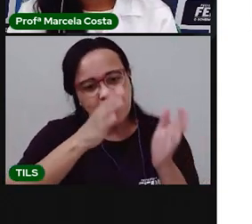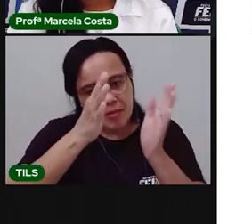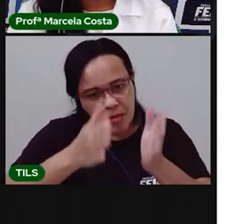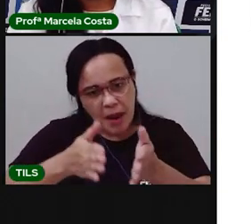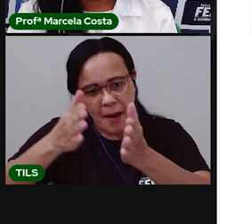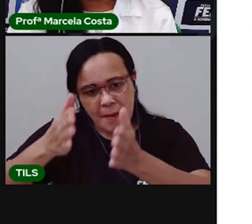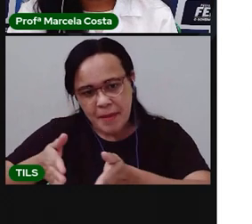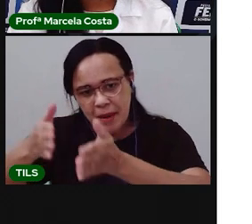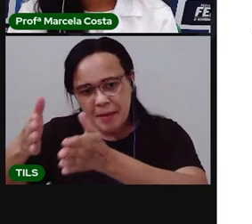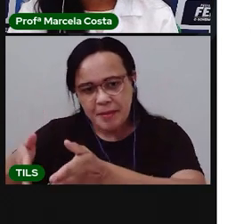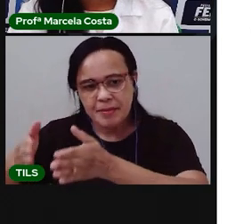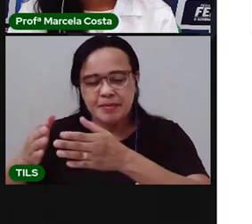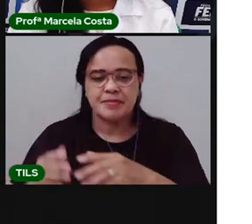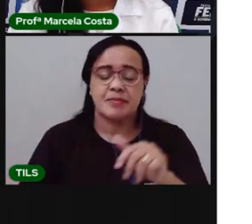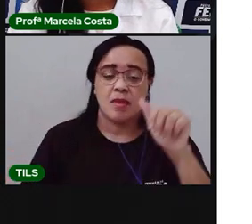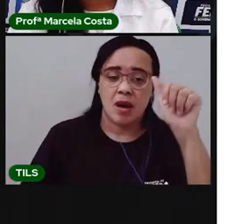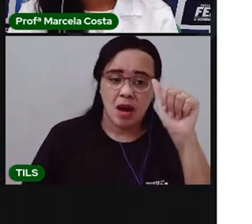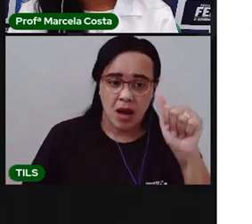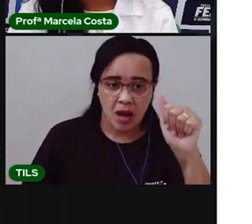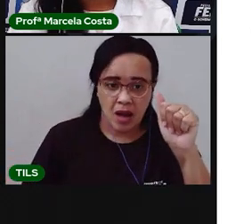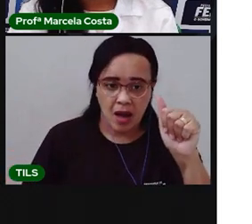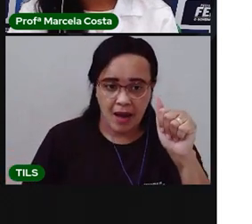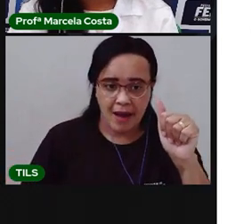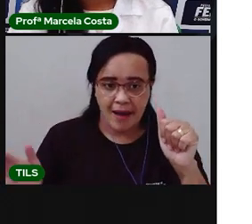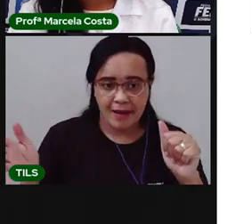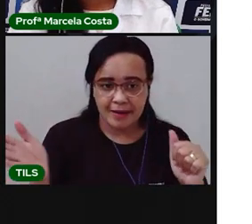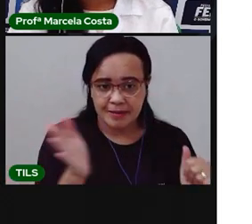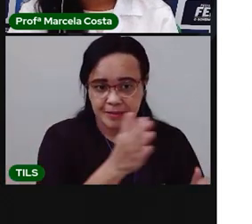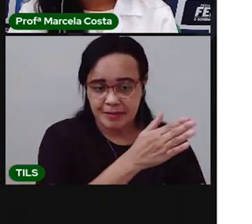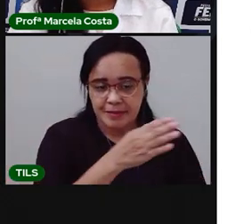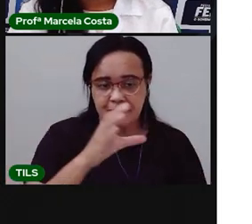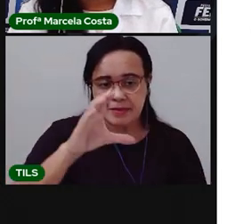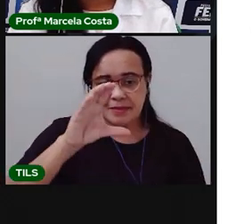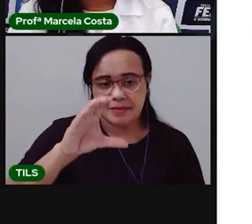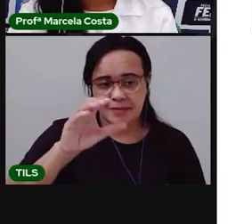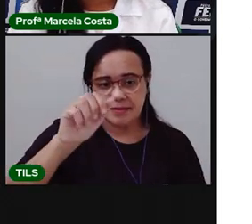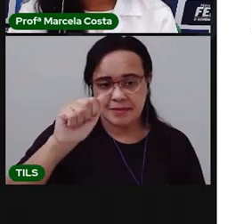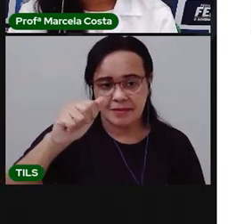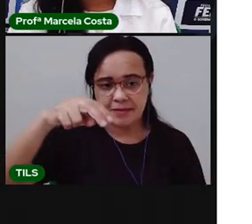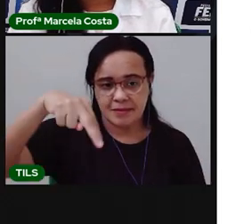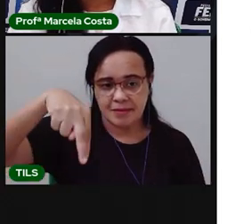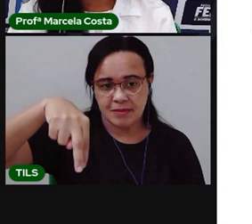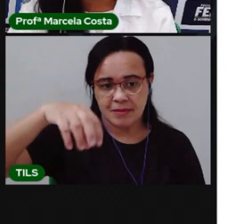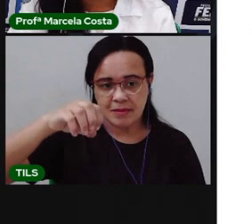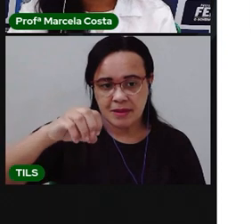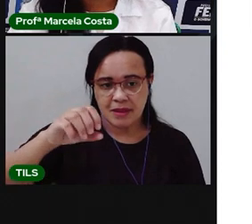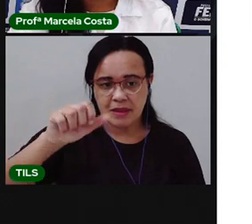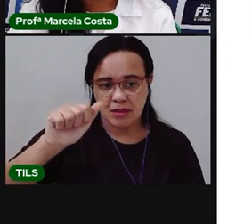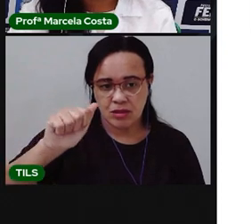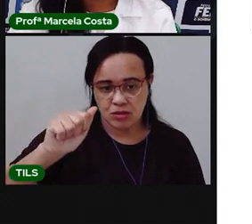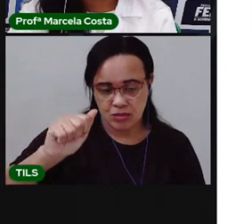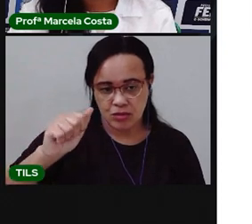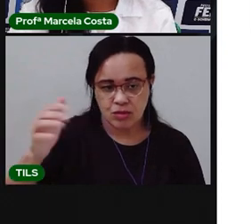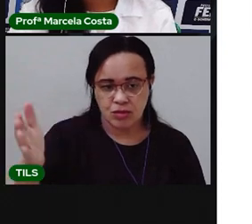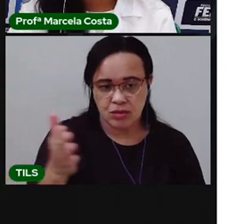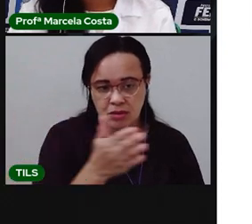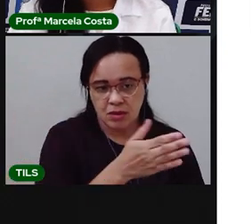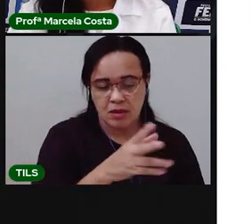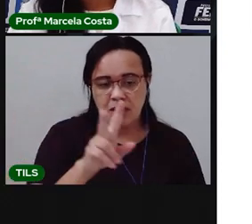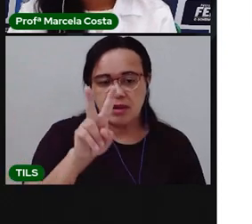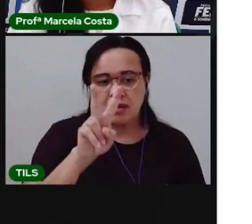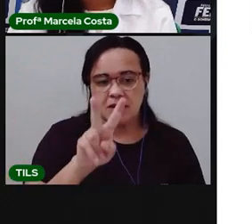Ó. É o título da canção.